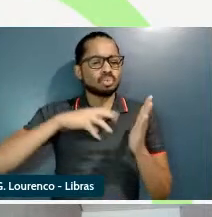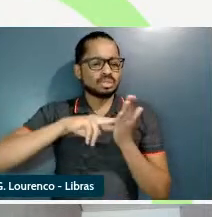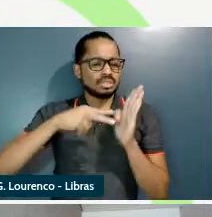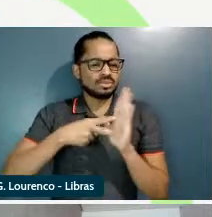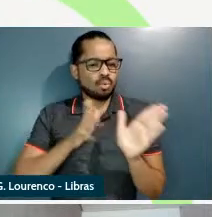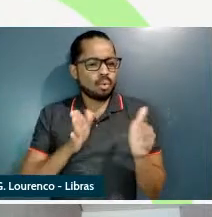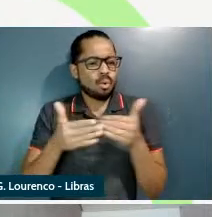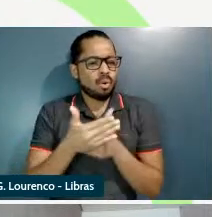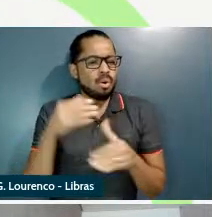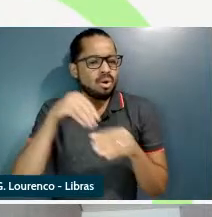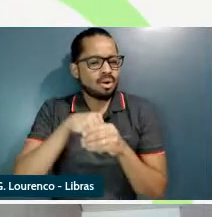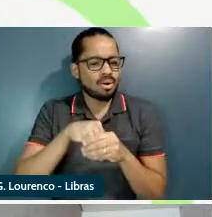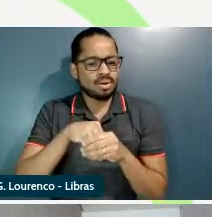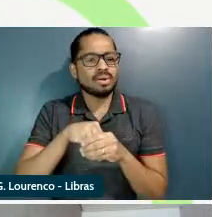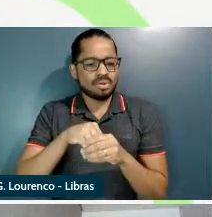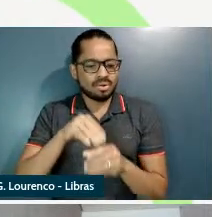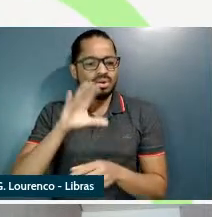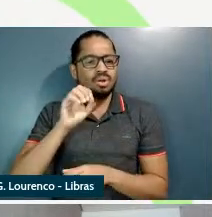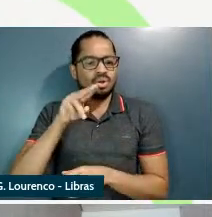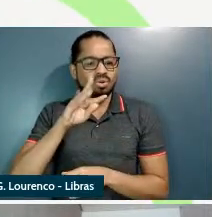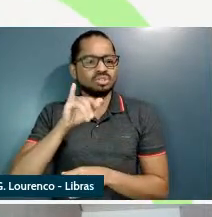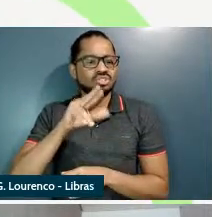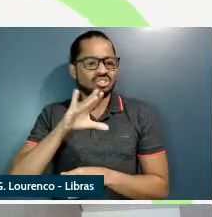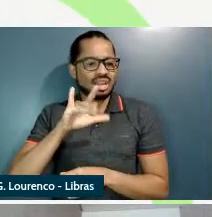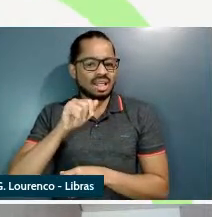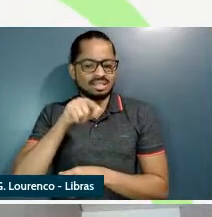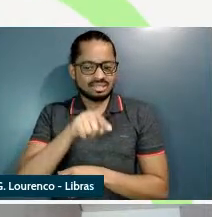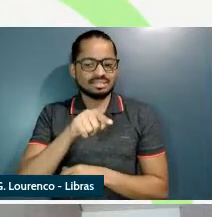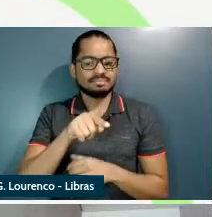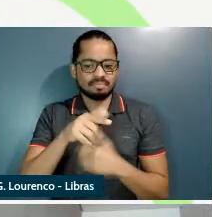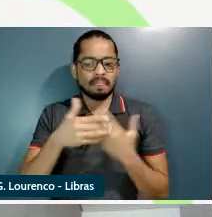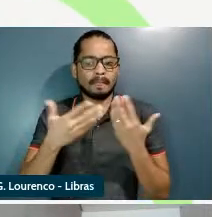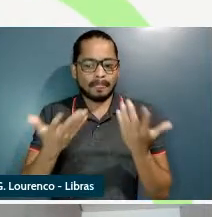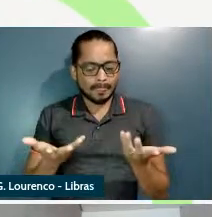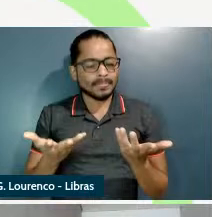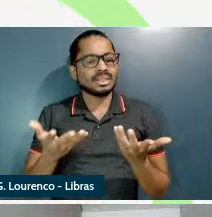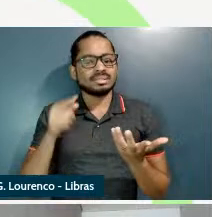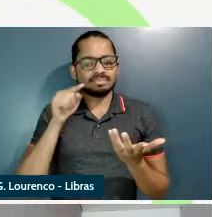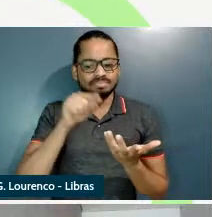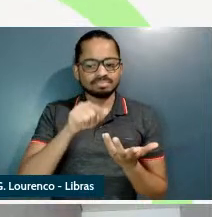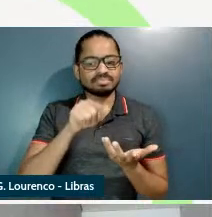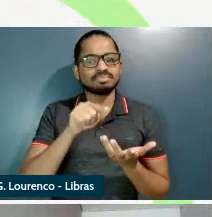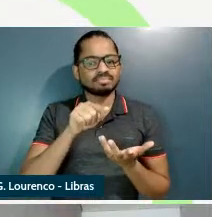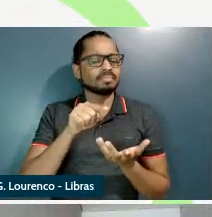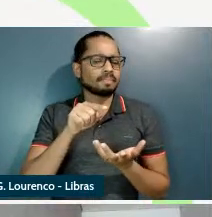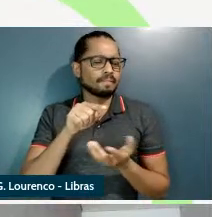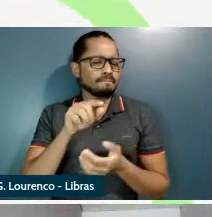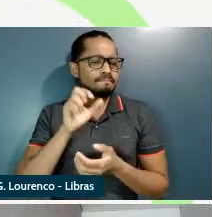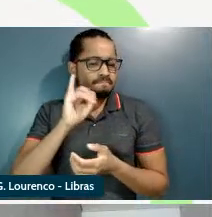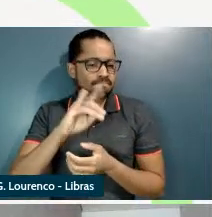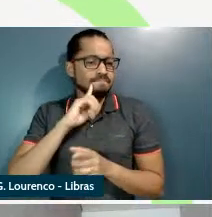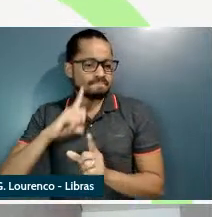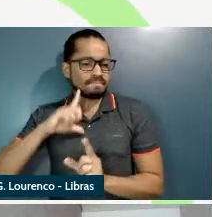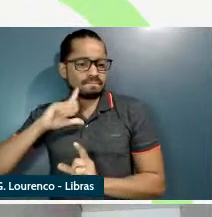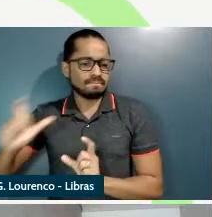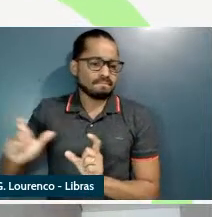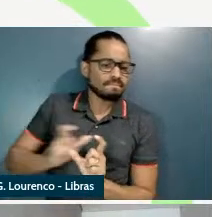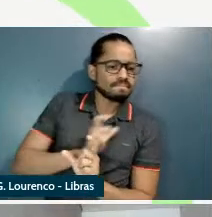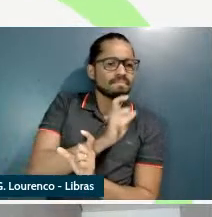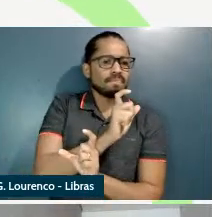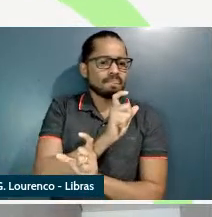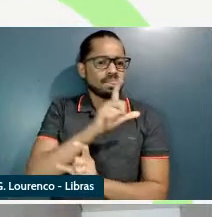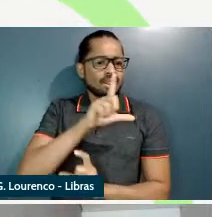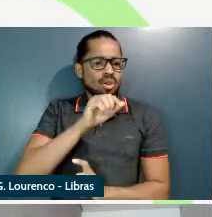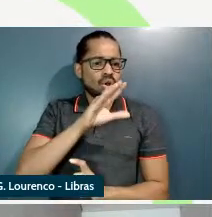carregam então quando a inversão locativa ocorre há esse processo de